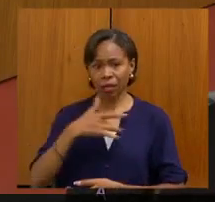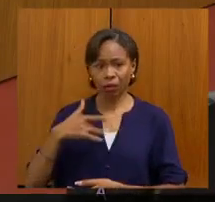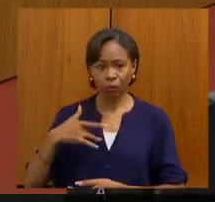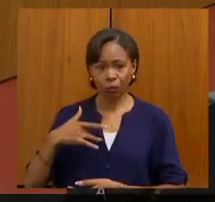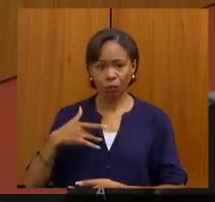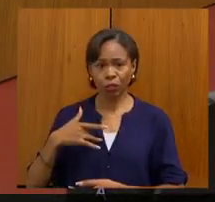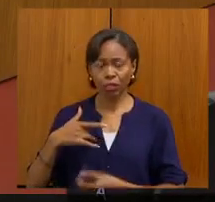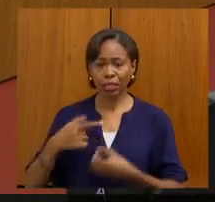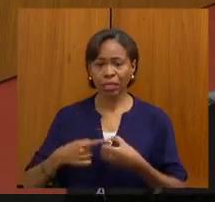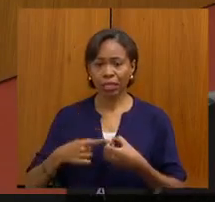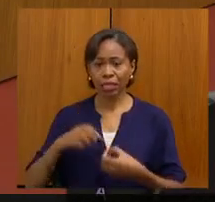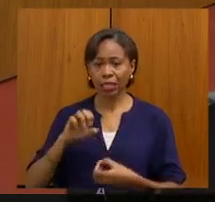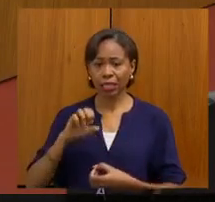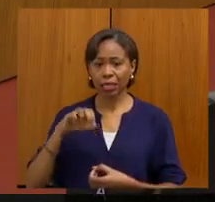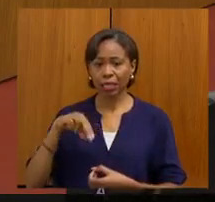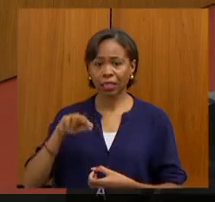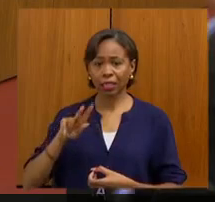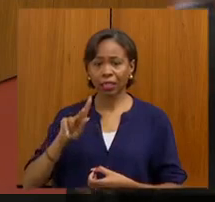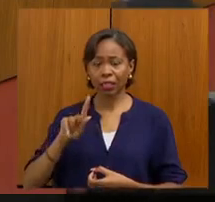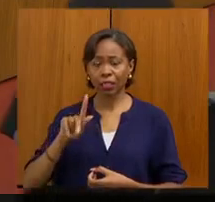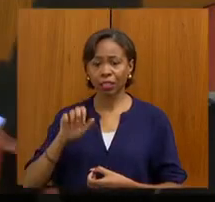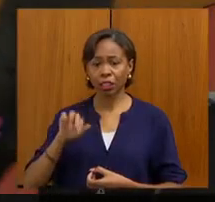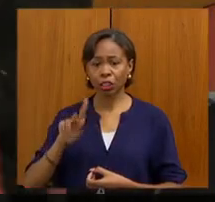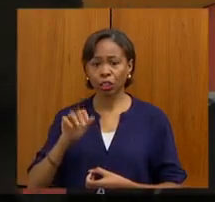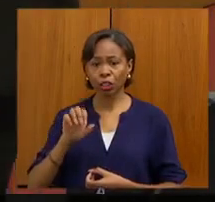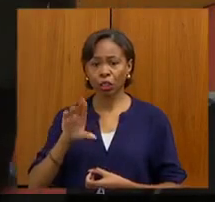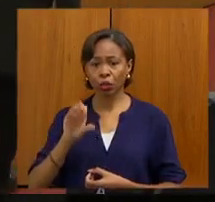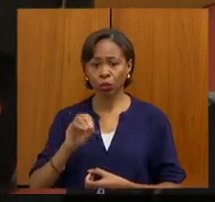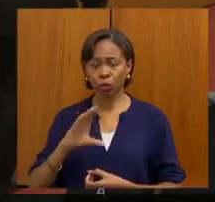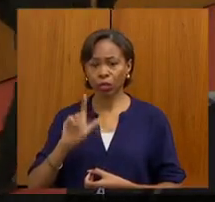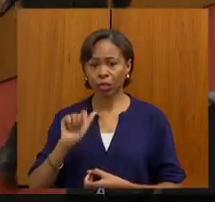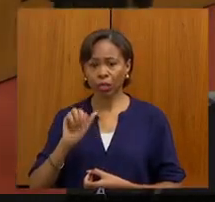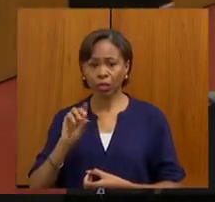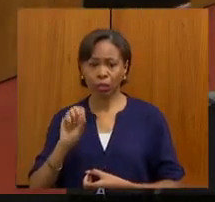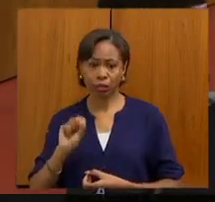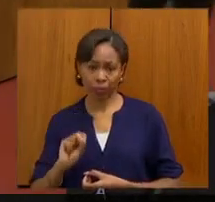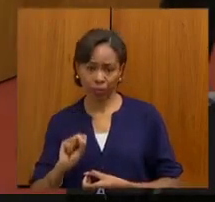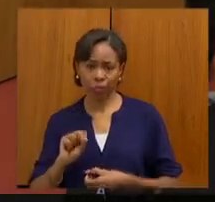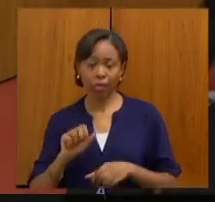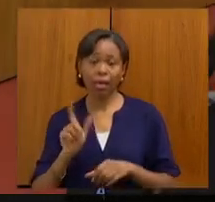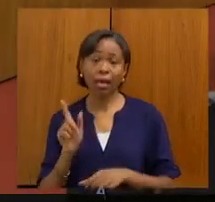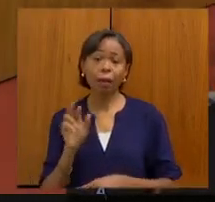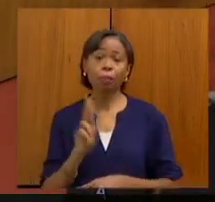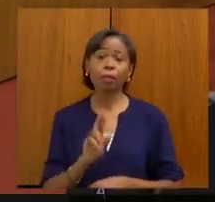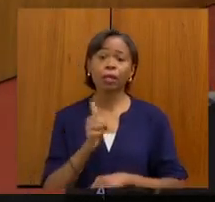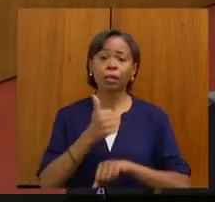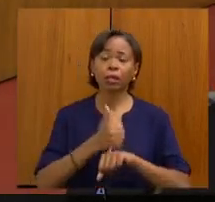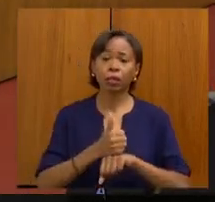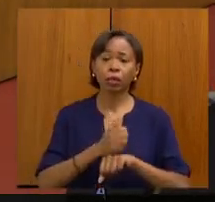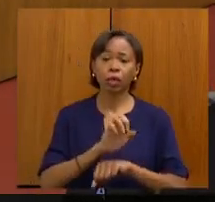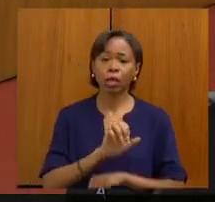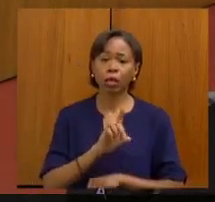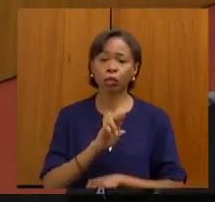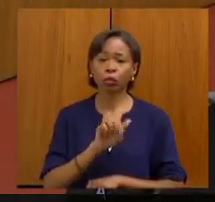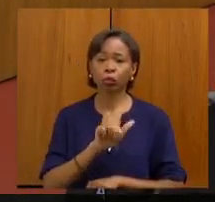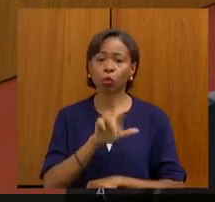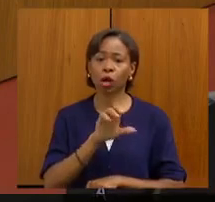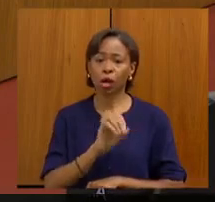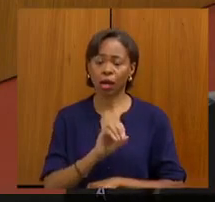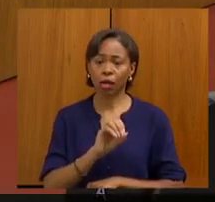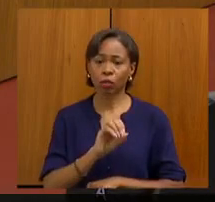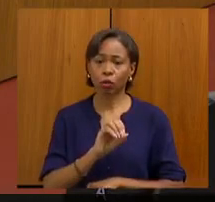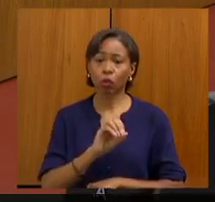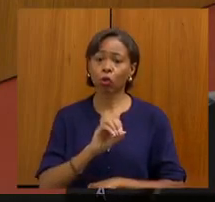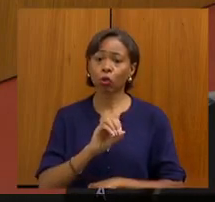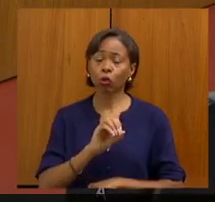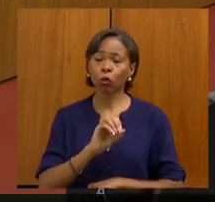Caldas e diretor do COSENS, representando o Eduardo Luiz da Silva, presidente do Conselho do